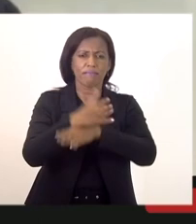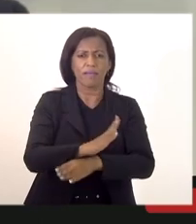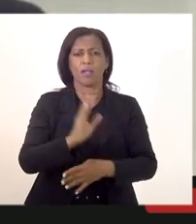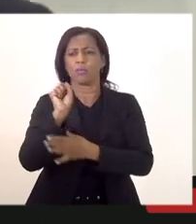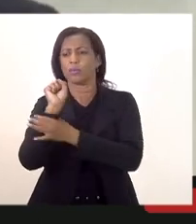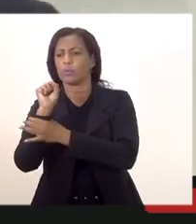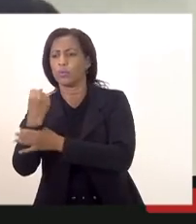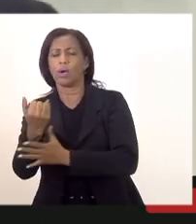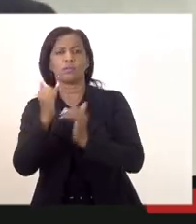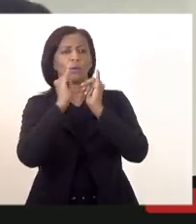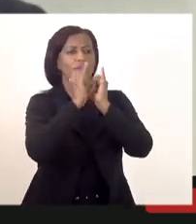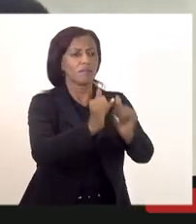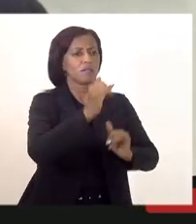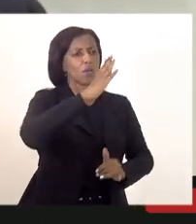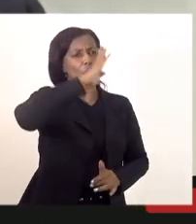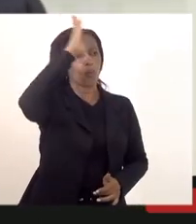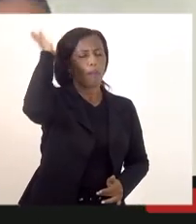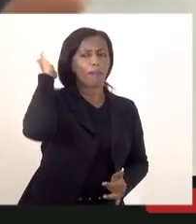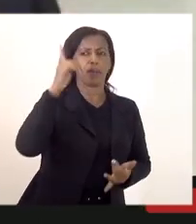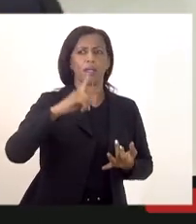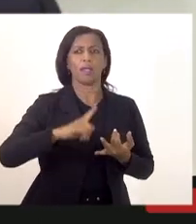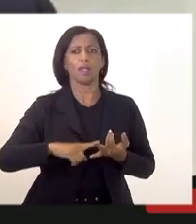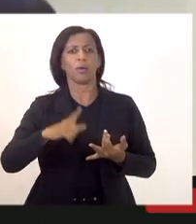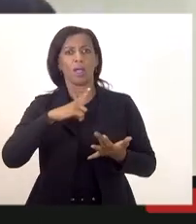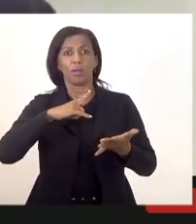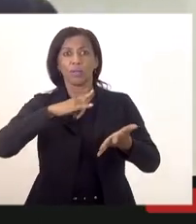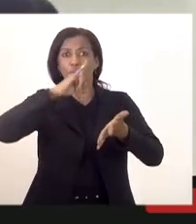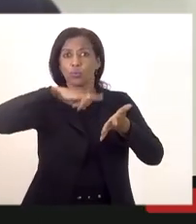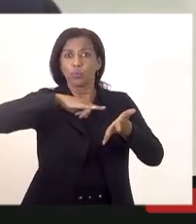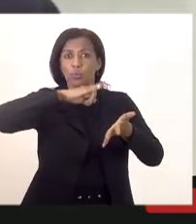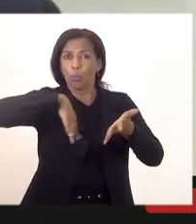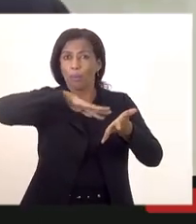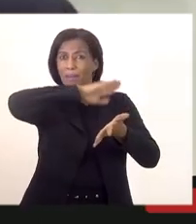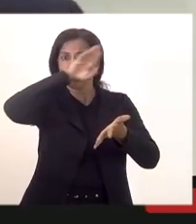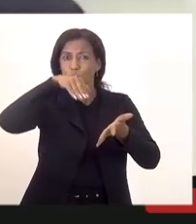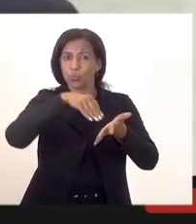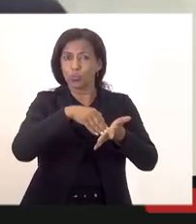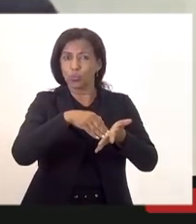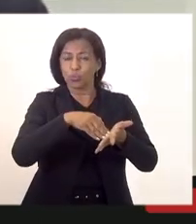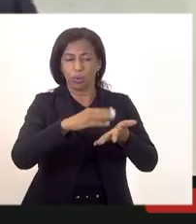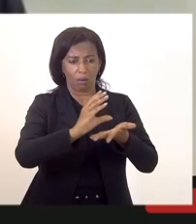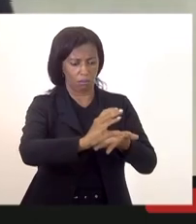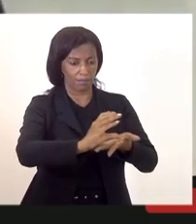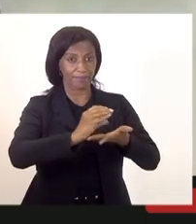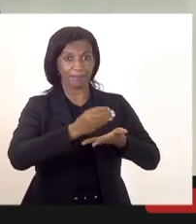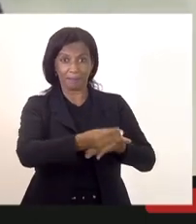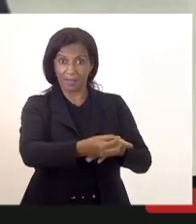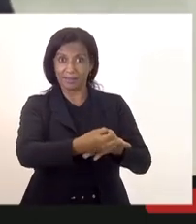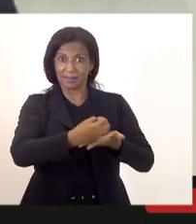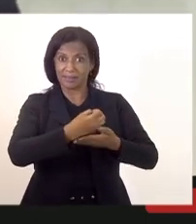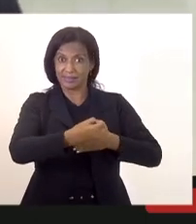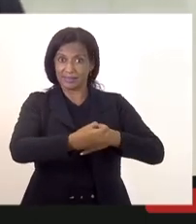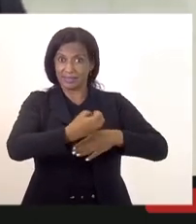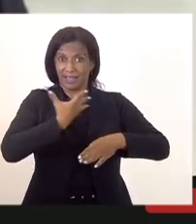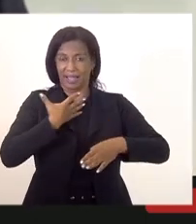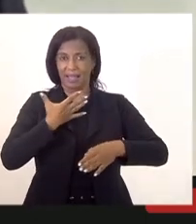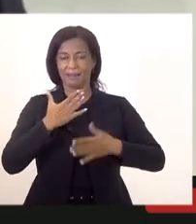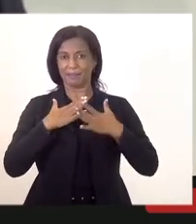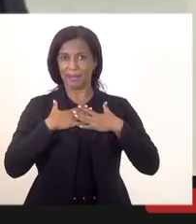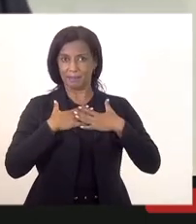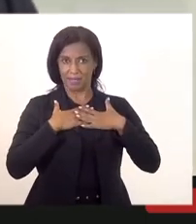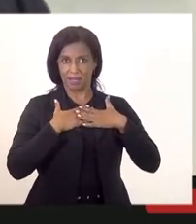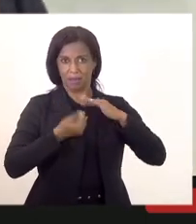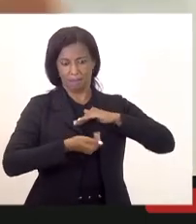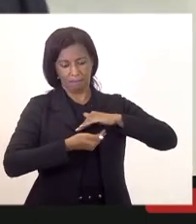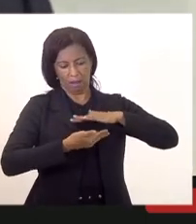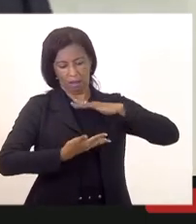bombeiros eu tenho esses documentos e aí eu tenho convicção que da mesma forma que a gente já tem aqui olha